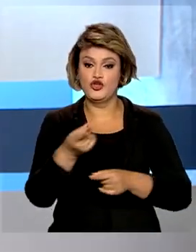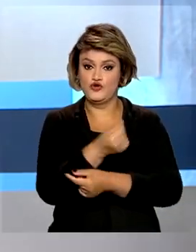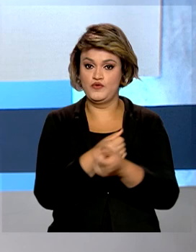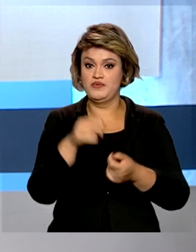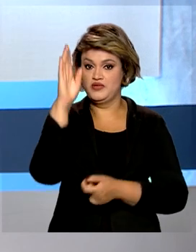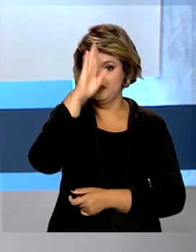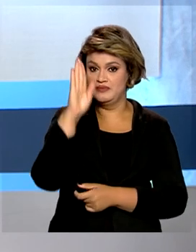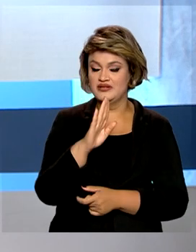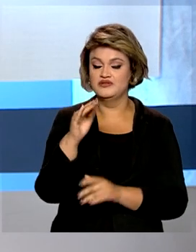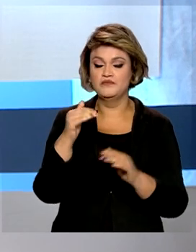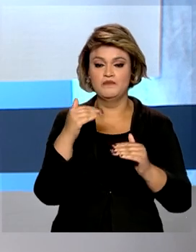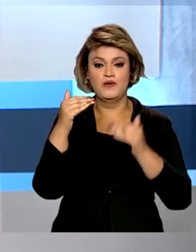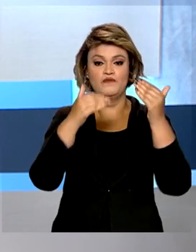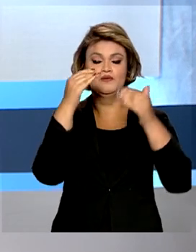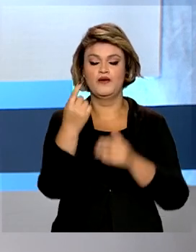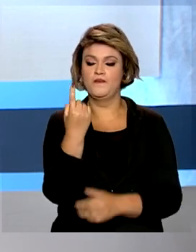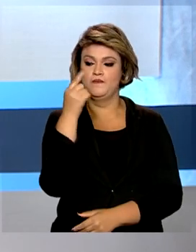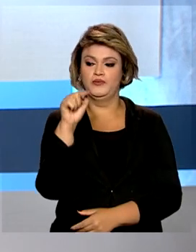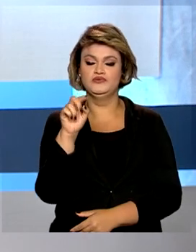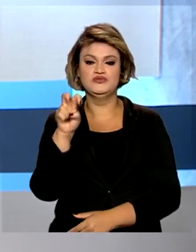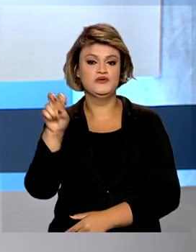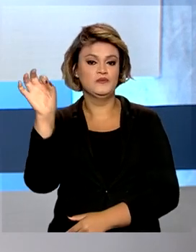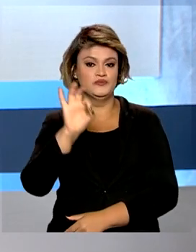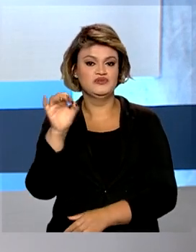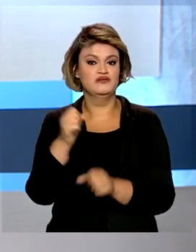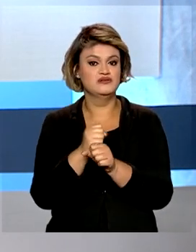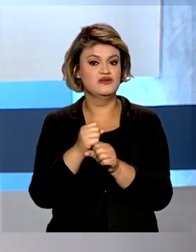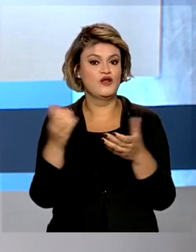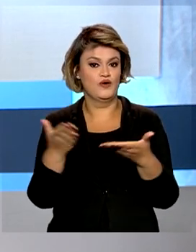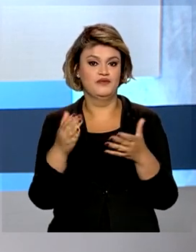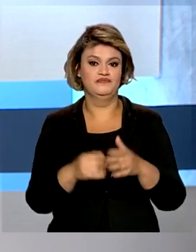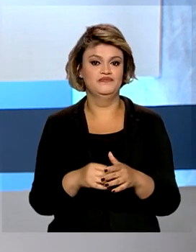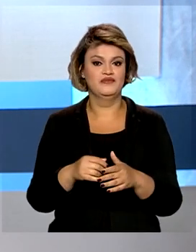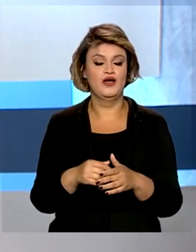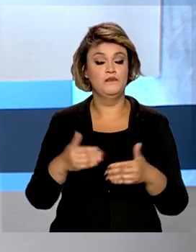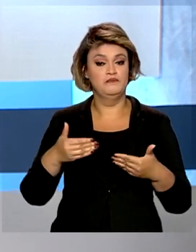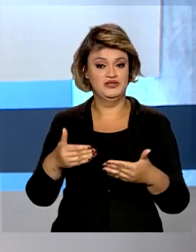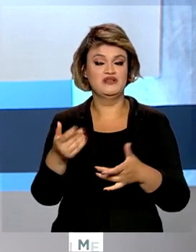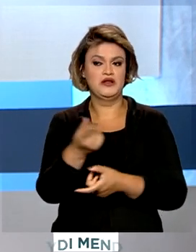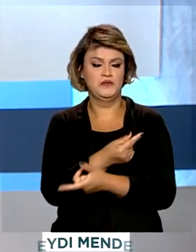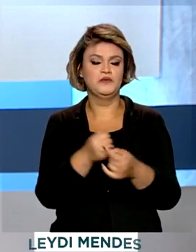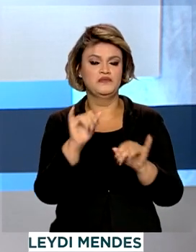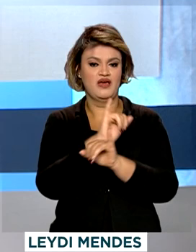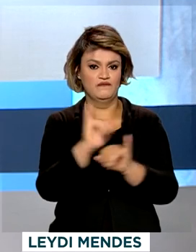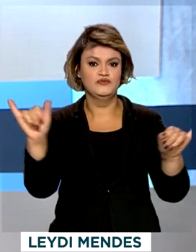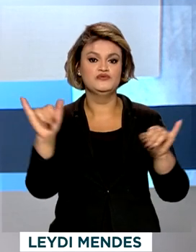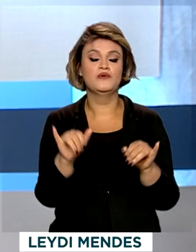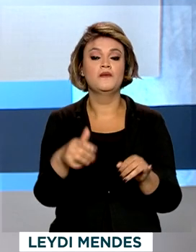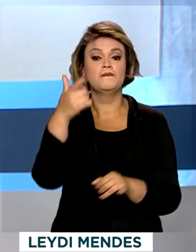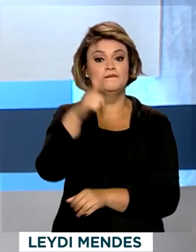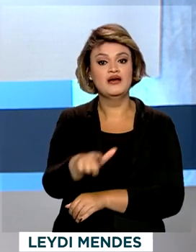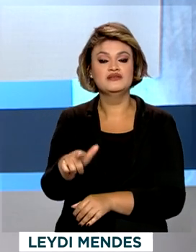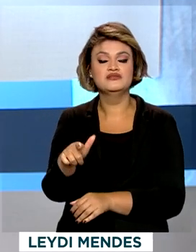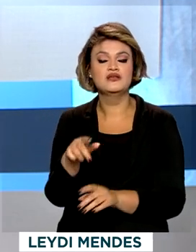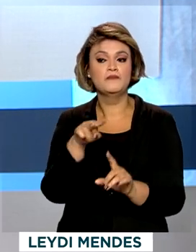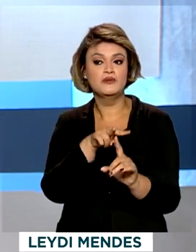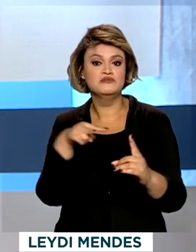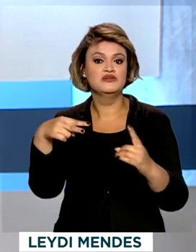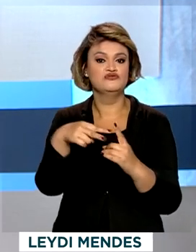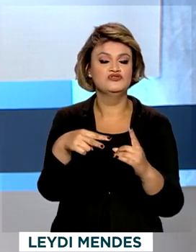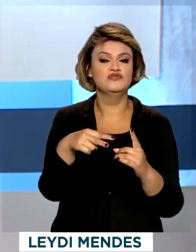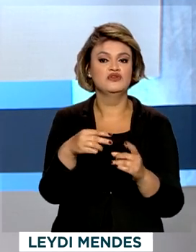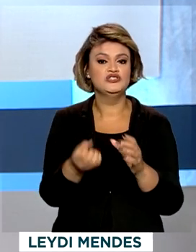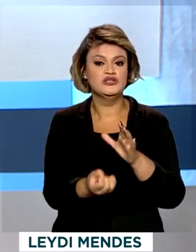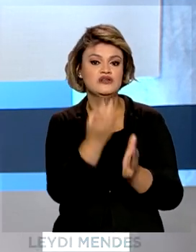brasileira deve crescer 1,5% neste ano. Essa é a estimativa do Ministério da Economia, que divulgou também as projeções para a